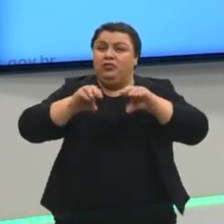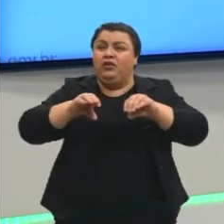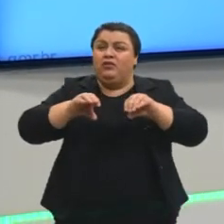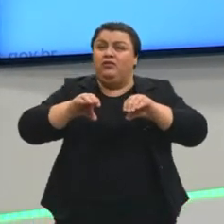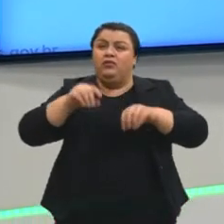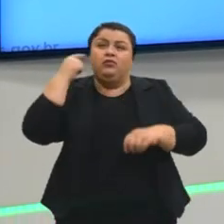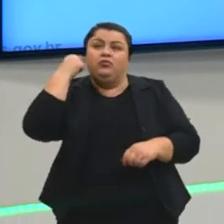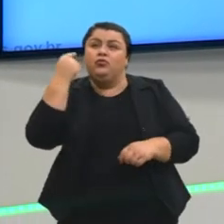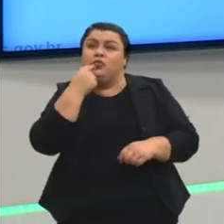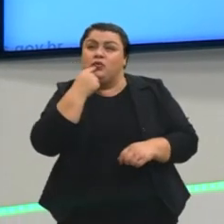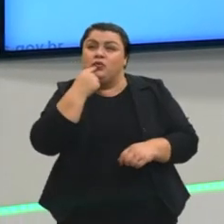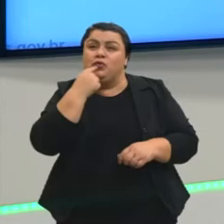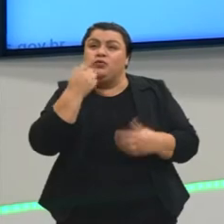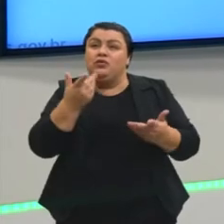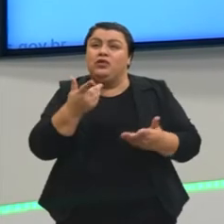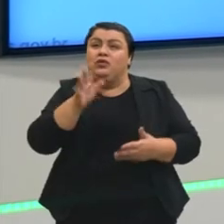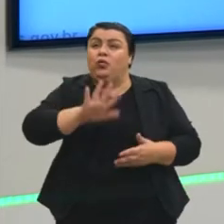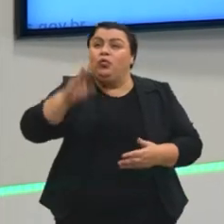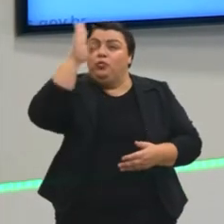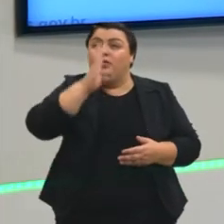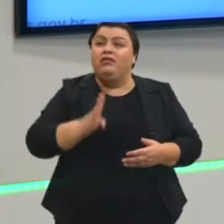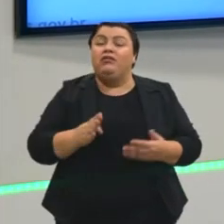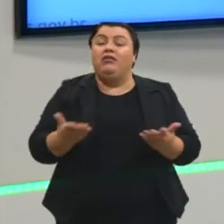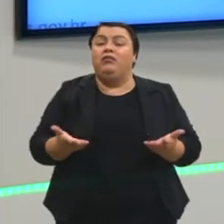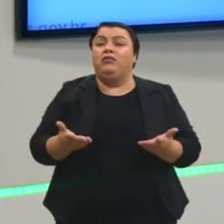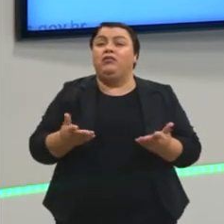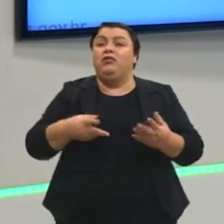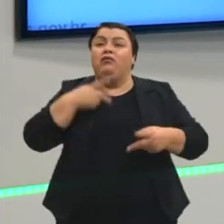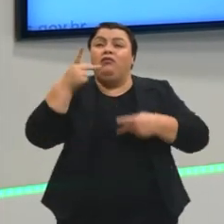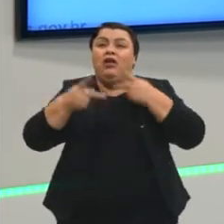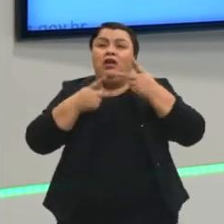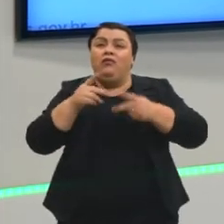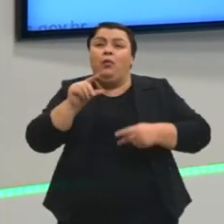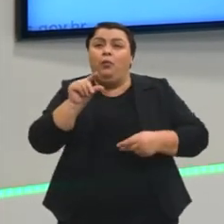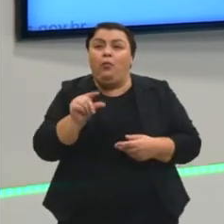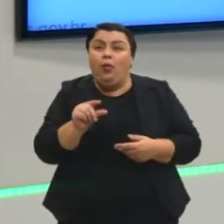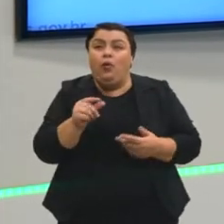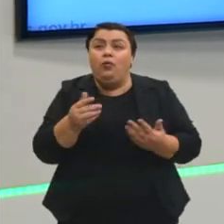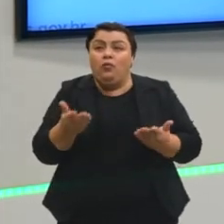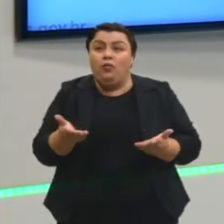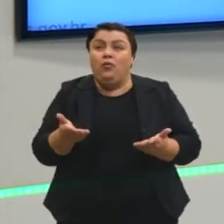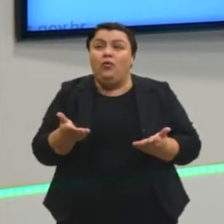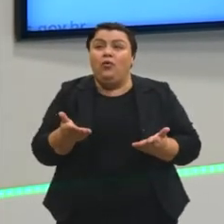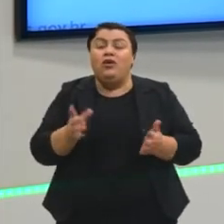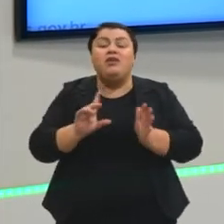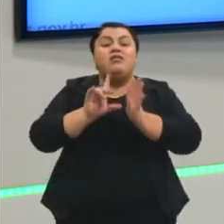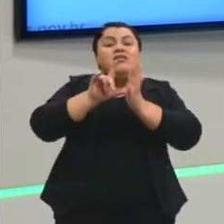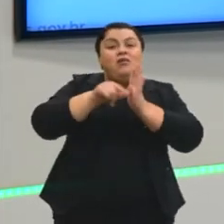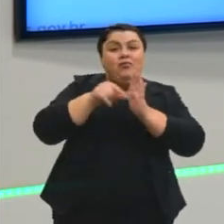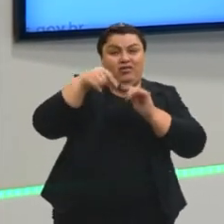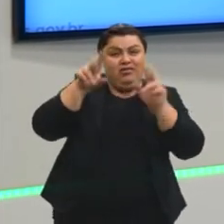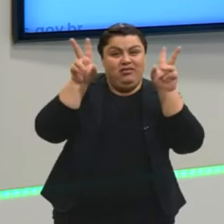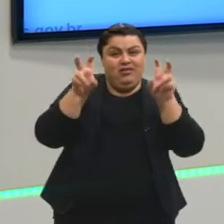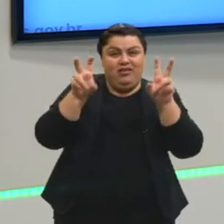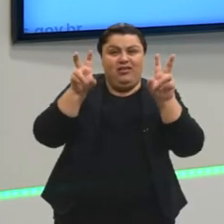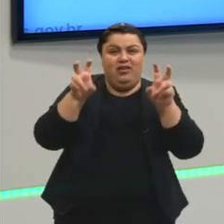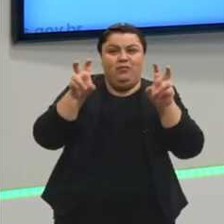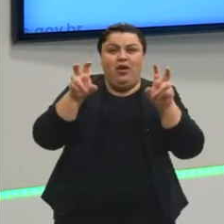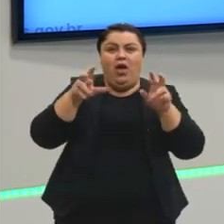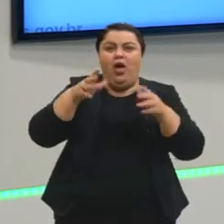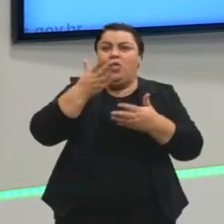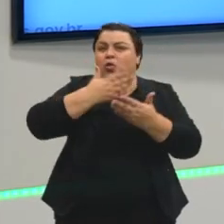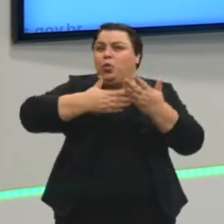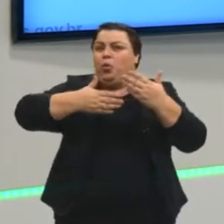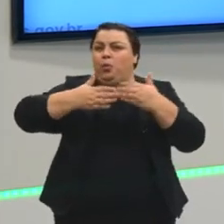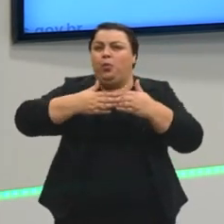dos surdos em todo o Brasil. Então, a gente falava pouquíssimo sobre isso e depois do tema, todo o